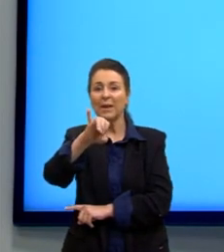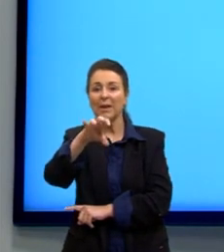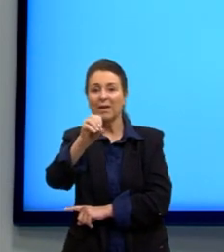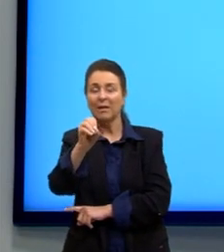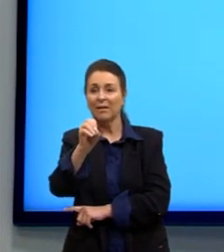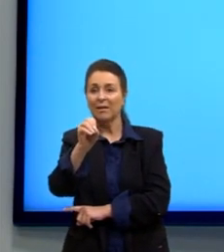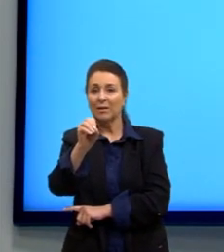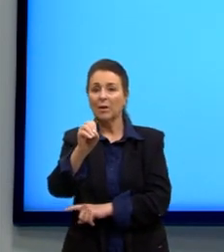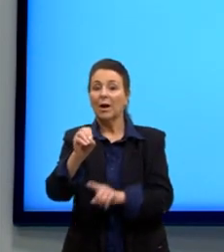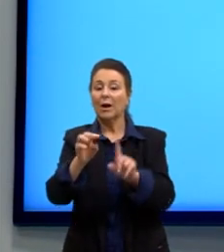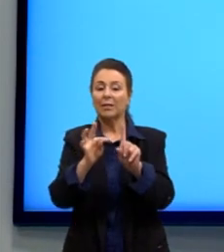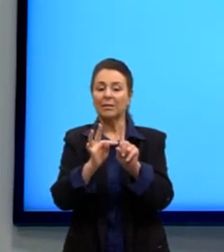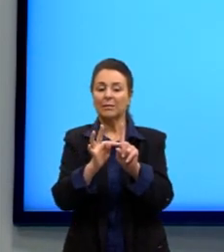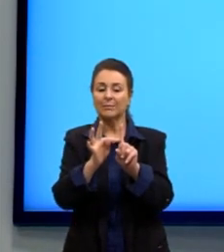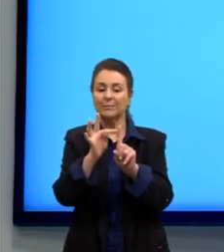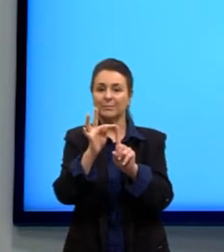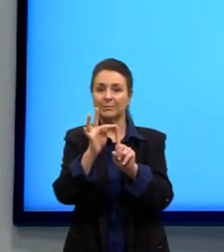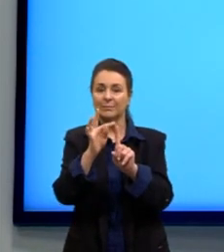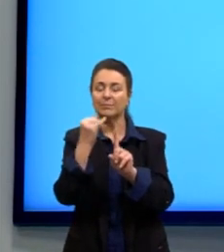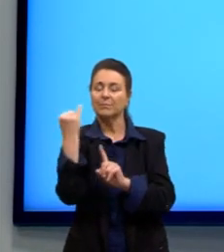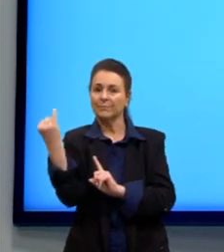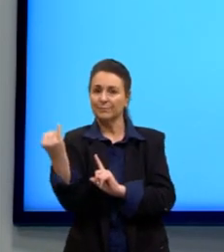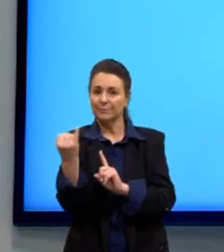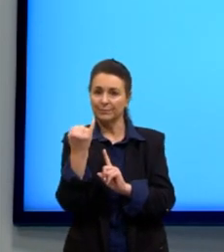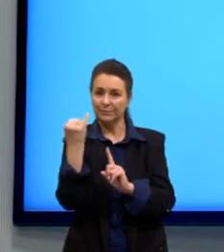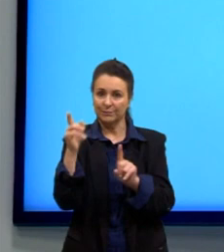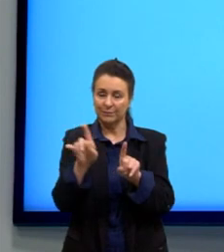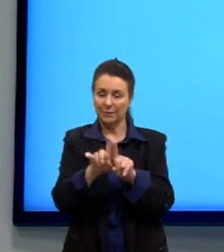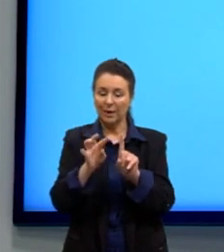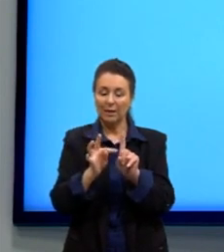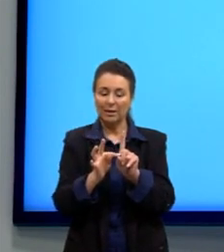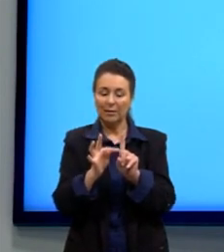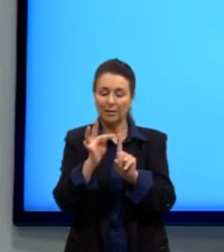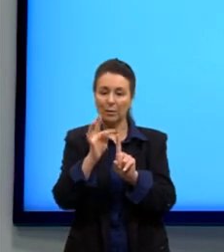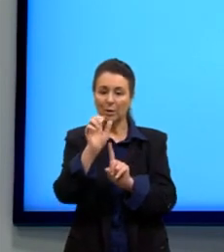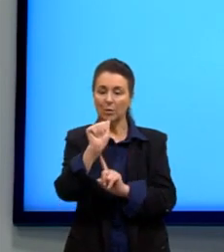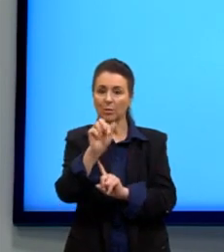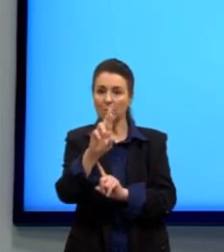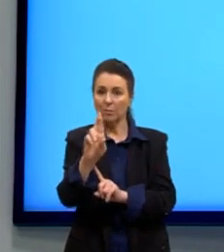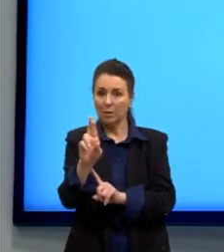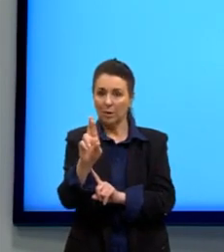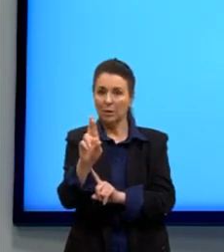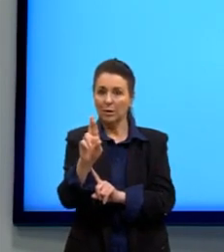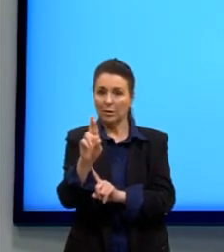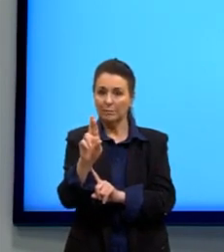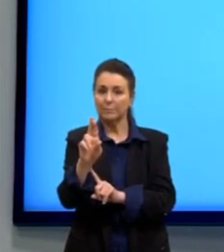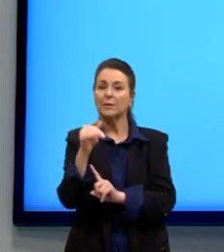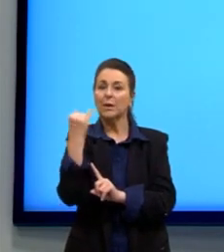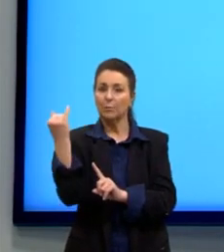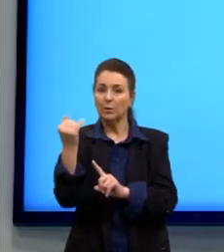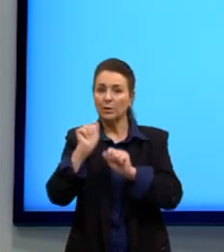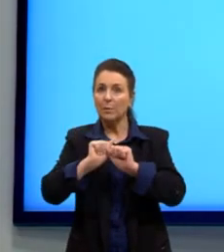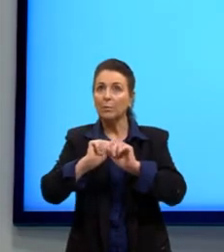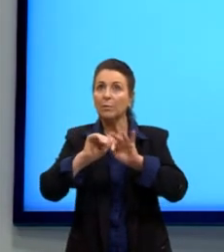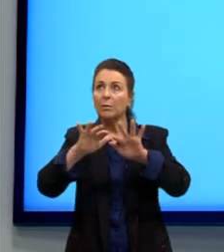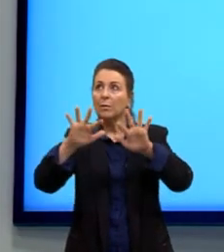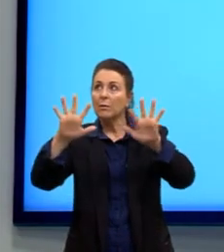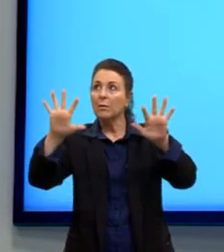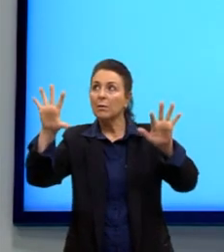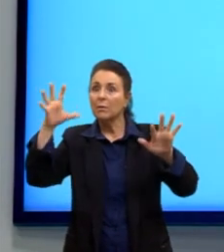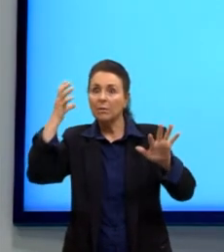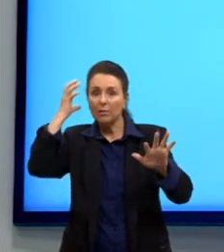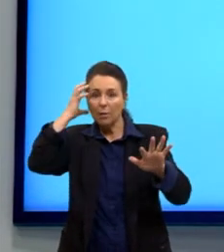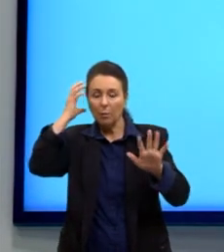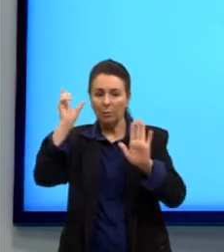a temperatura. Certo? Então, a temperatura do ar vai ser importante também. Numa temperatura maior